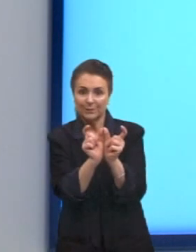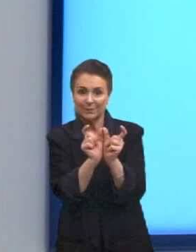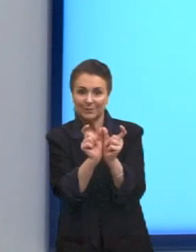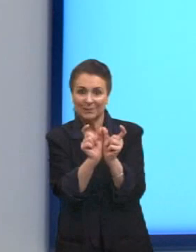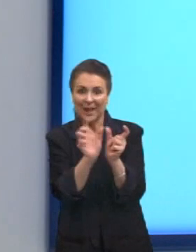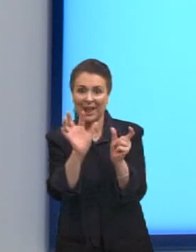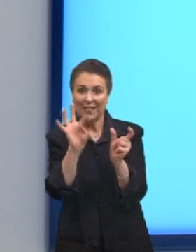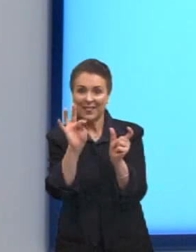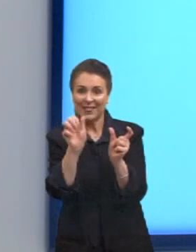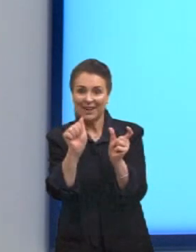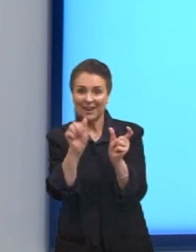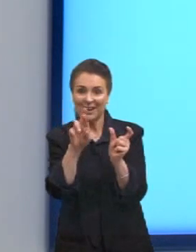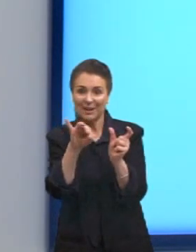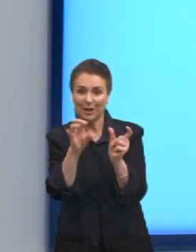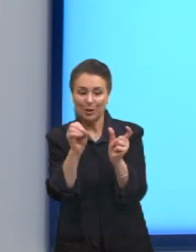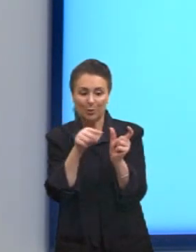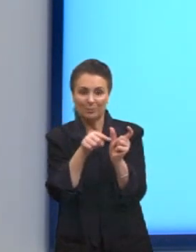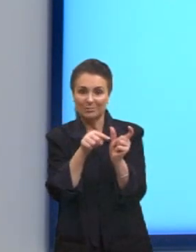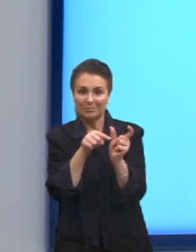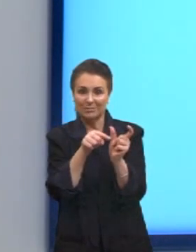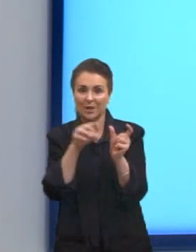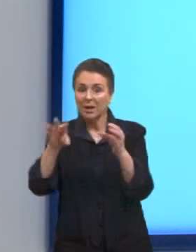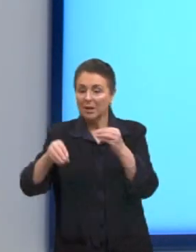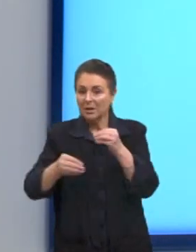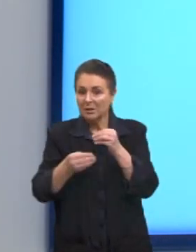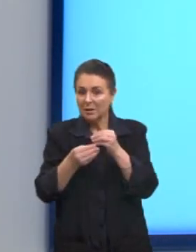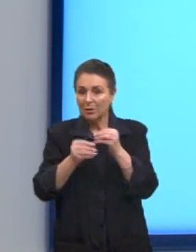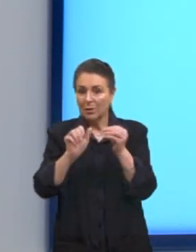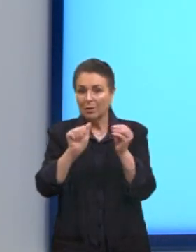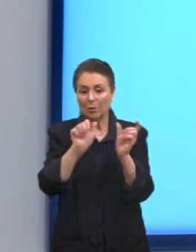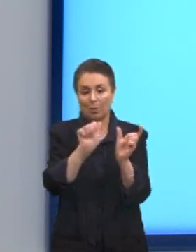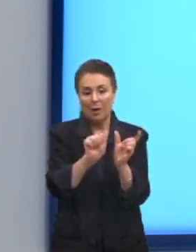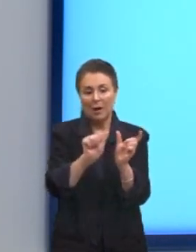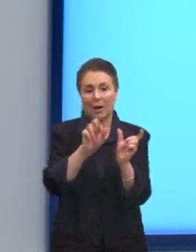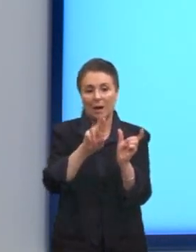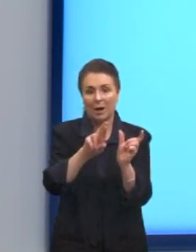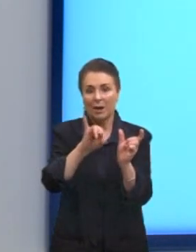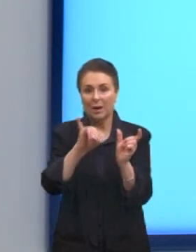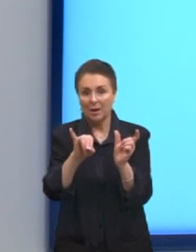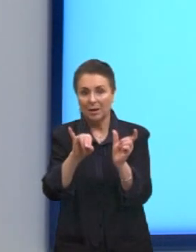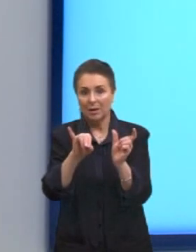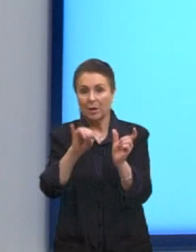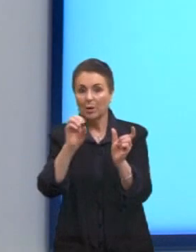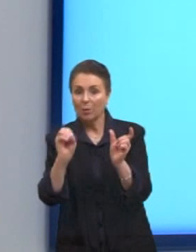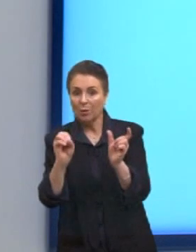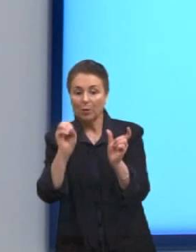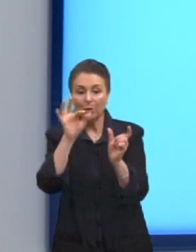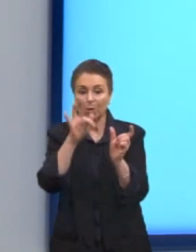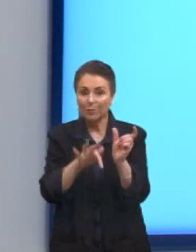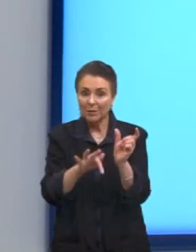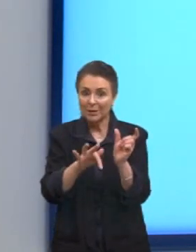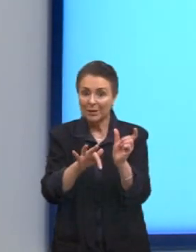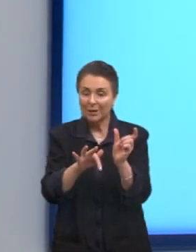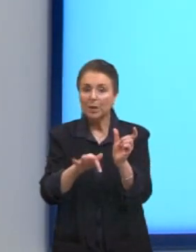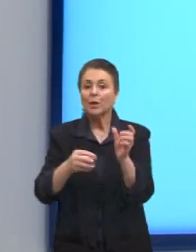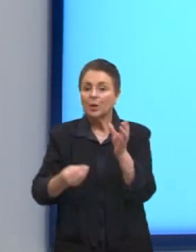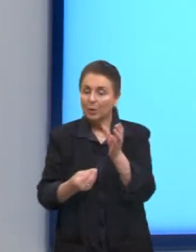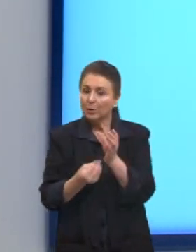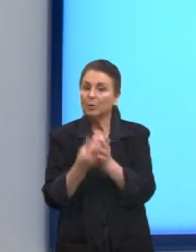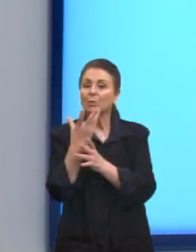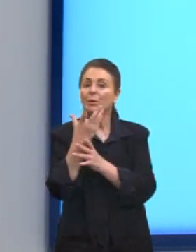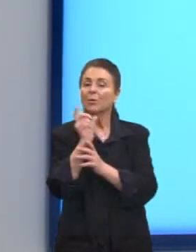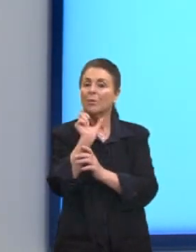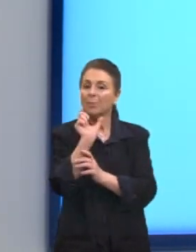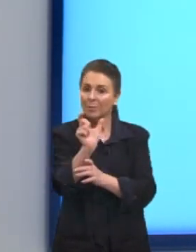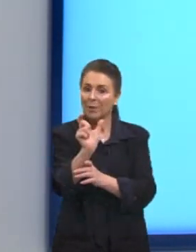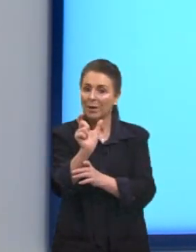deficitário. Então, eu acrescentei esse A-R-I-O no final e eu construí uma palavra derivada de